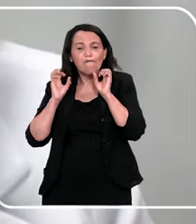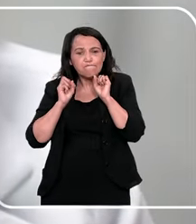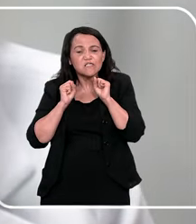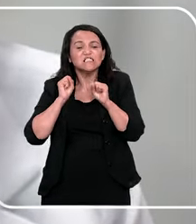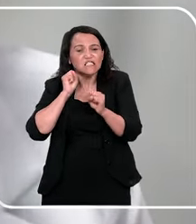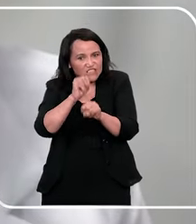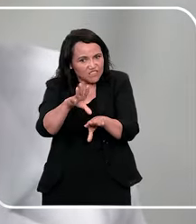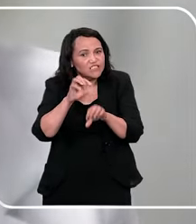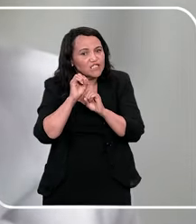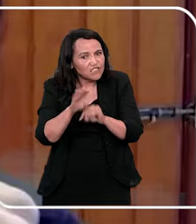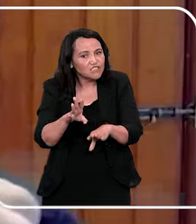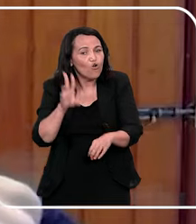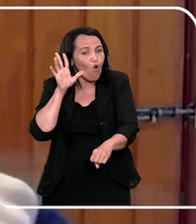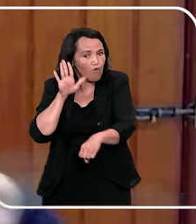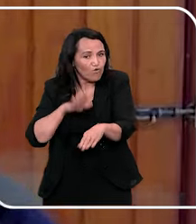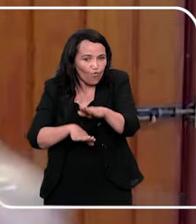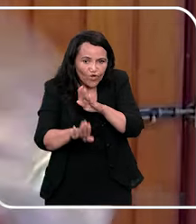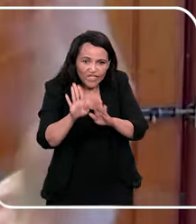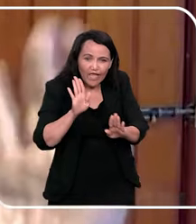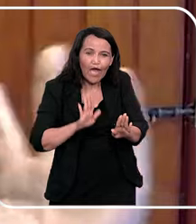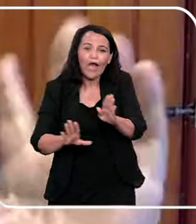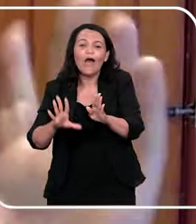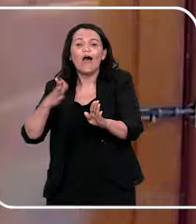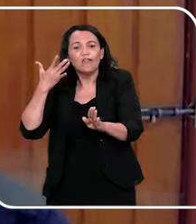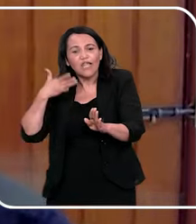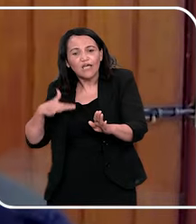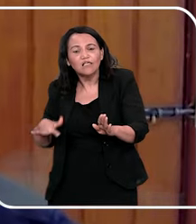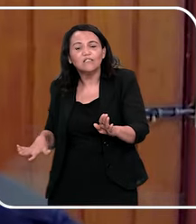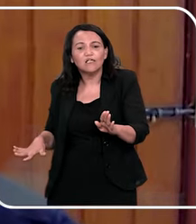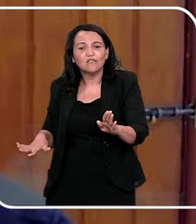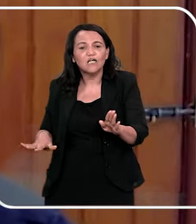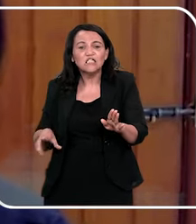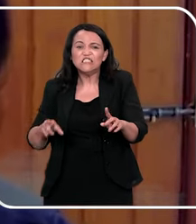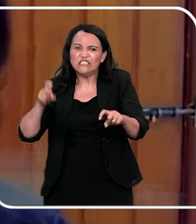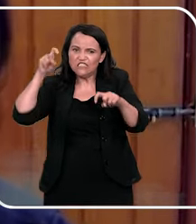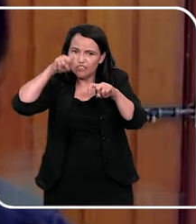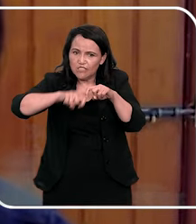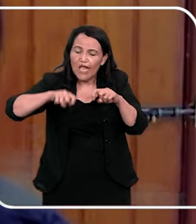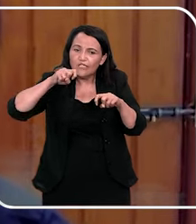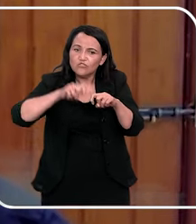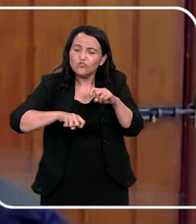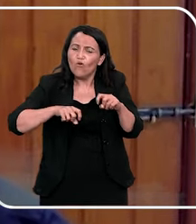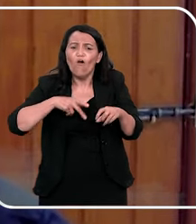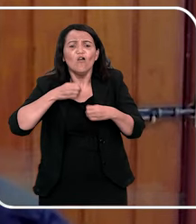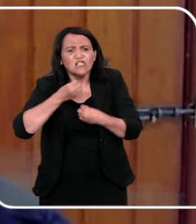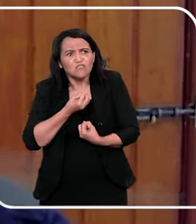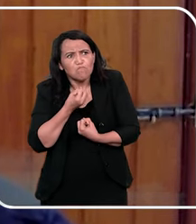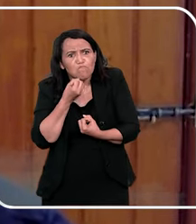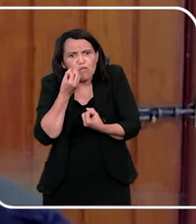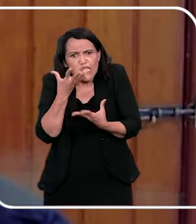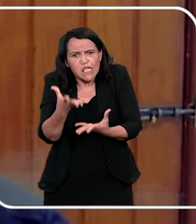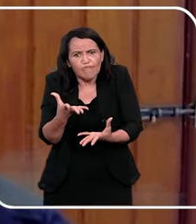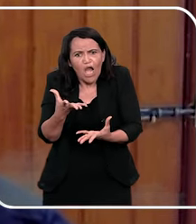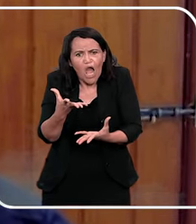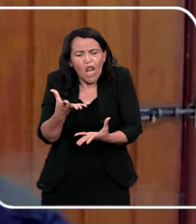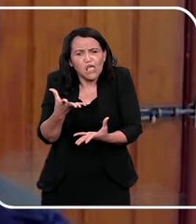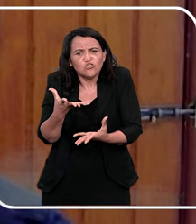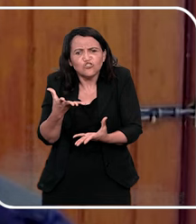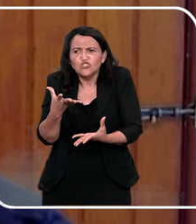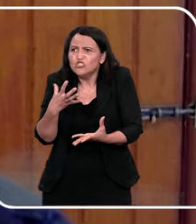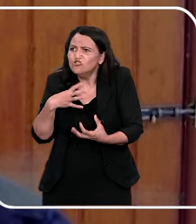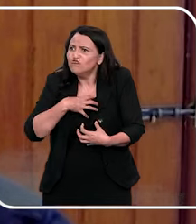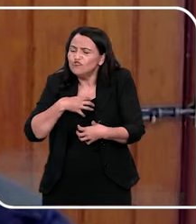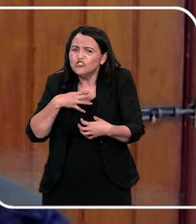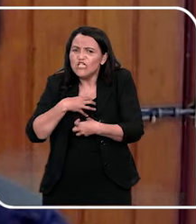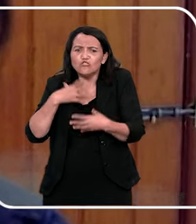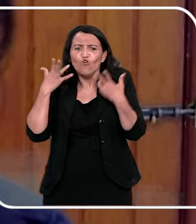enfim. É, perguntas, tá, gente, tratem sexo de maneira natural, que quando a criança te traz uma pergunta